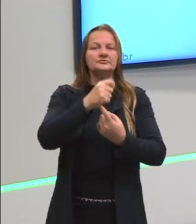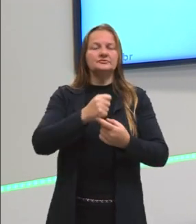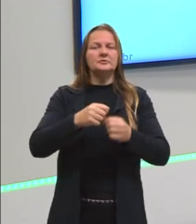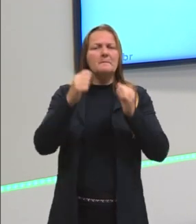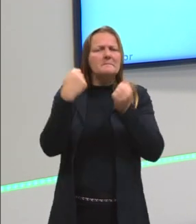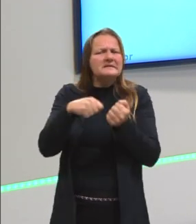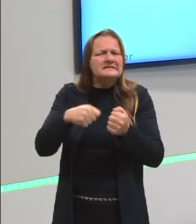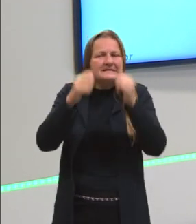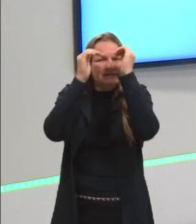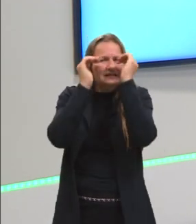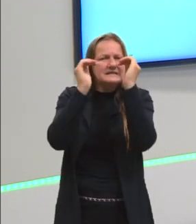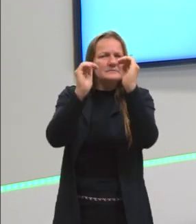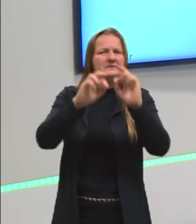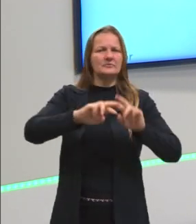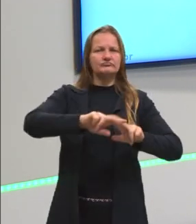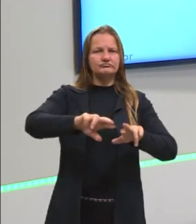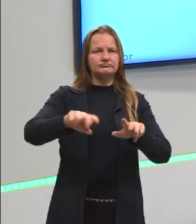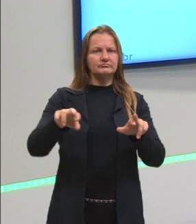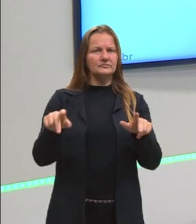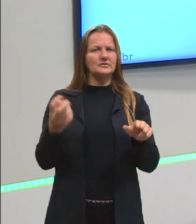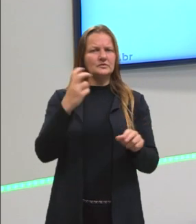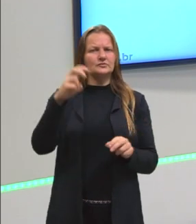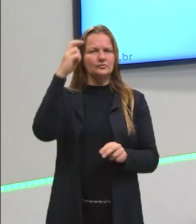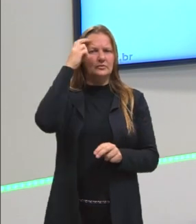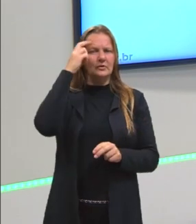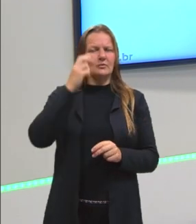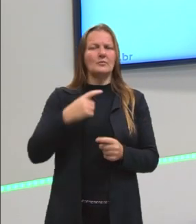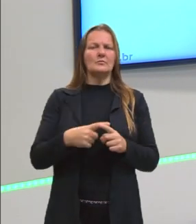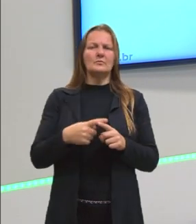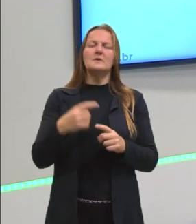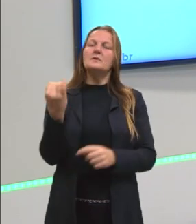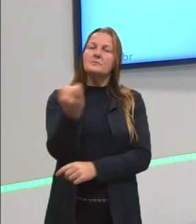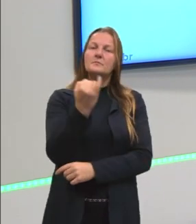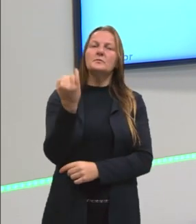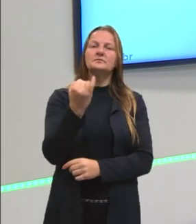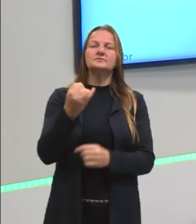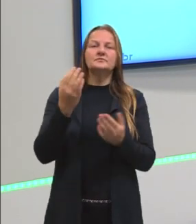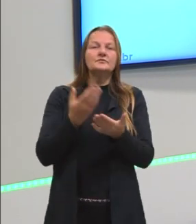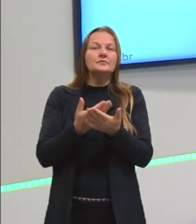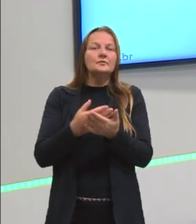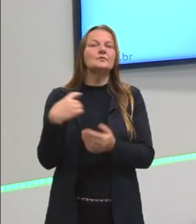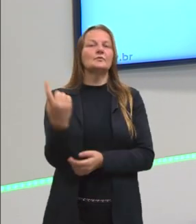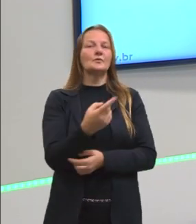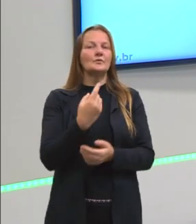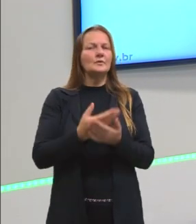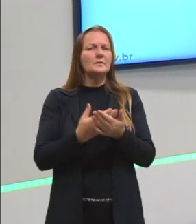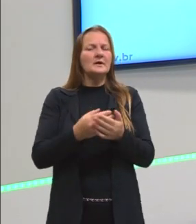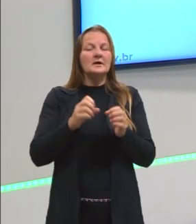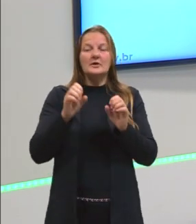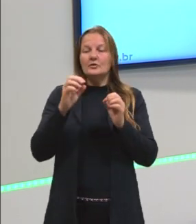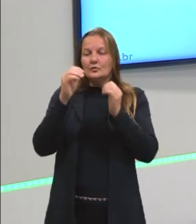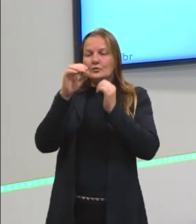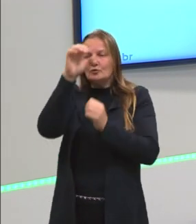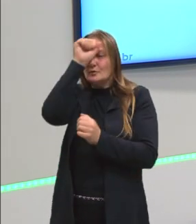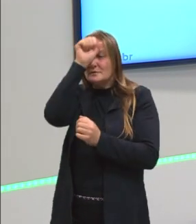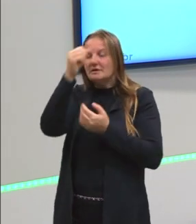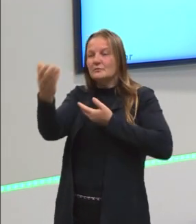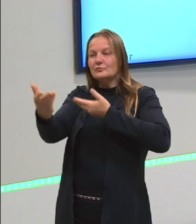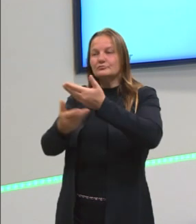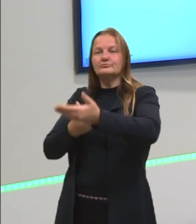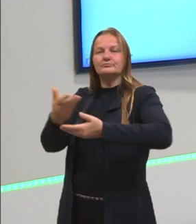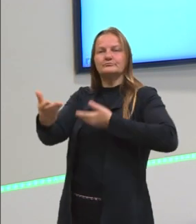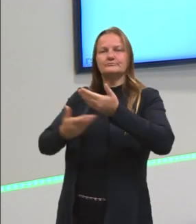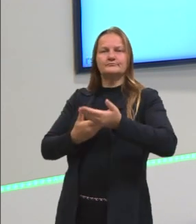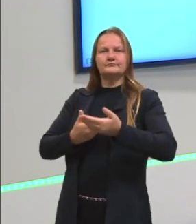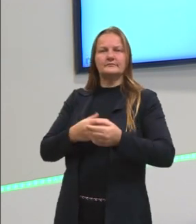ser respeito a essa diversidade, essa pluralidade. E é isso que nós aprendemos. É com o diferente que nós aprendemos, né? Não é